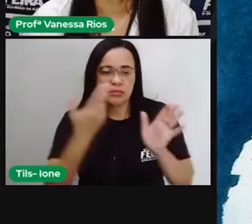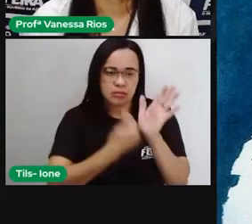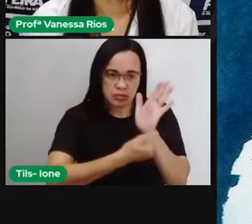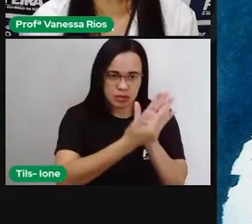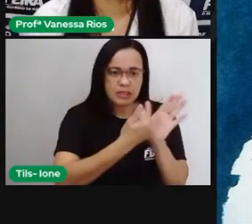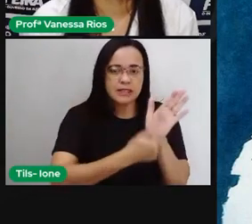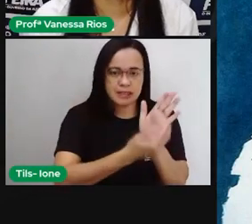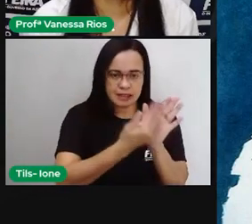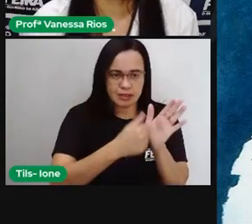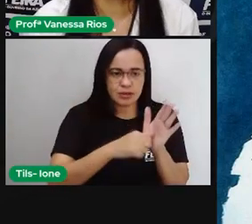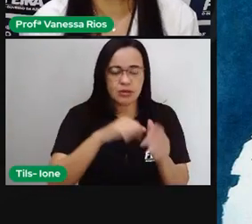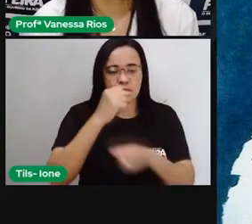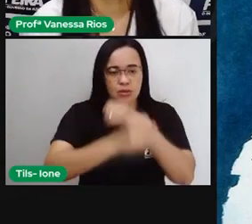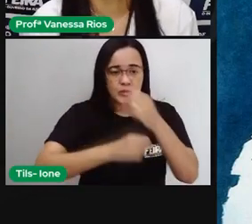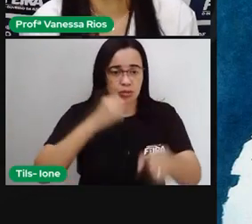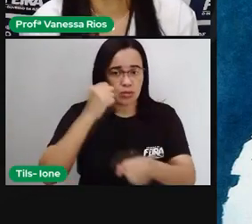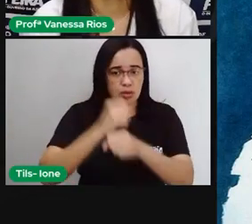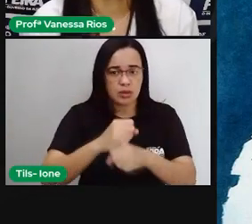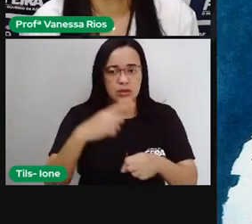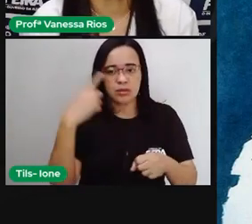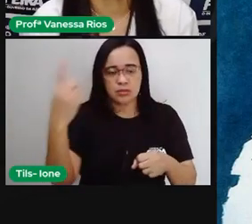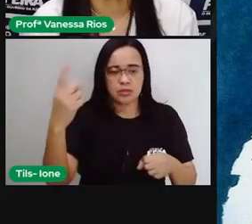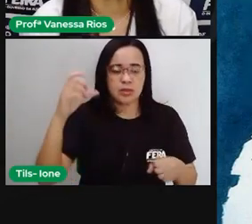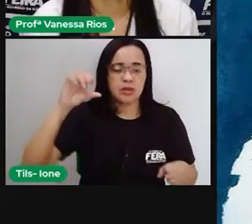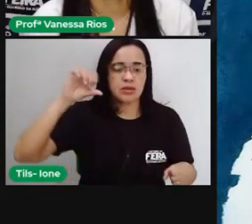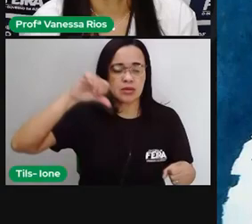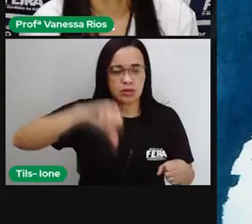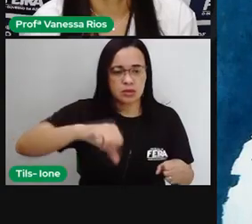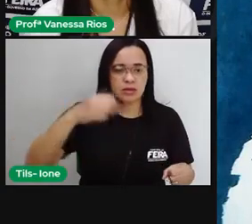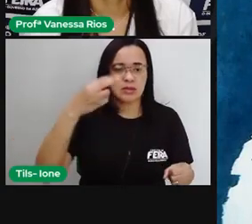Produzida aí em 1936.